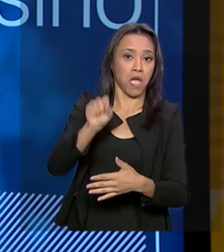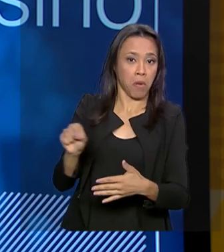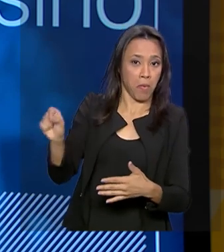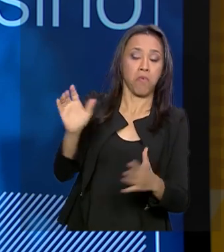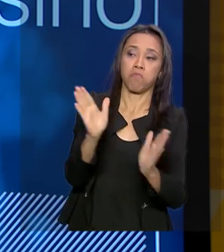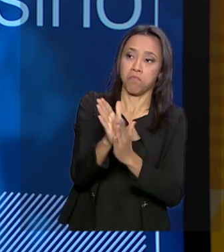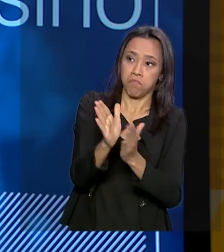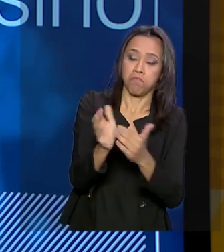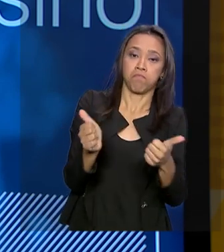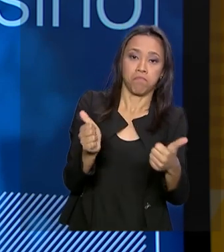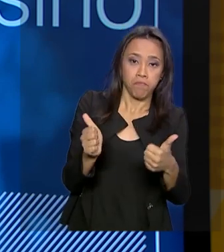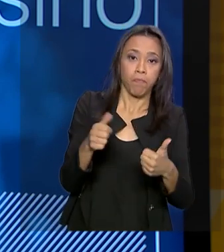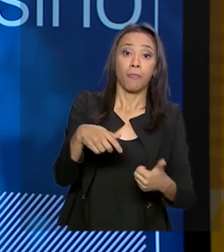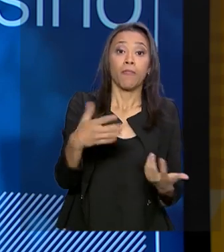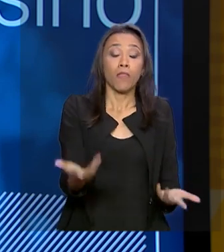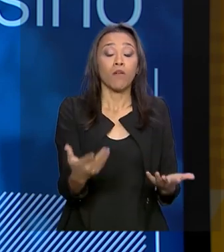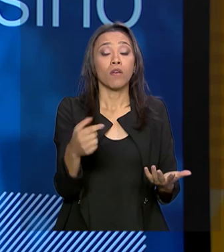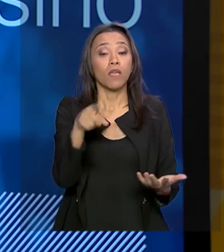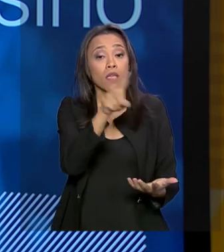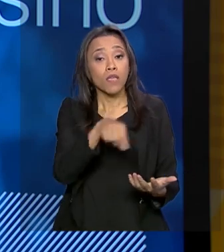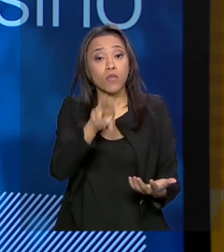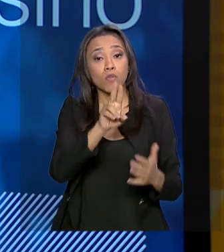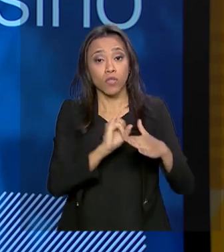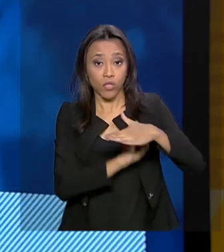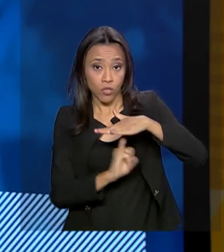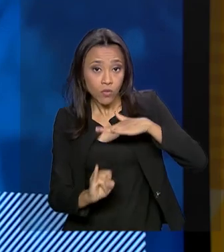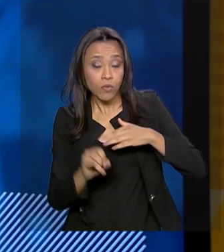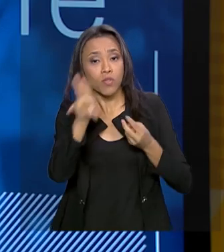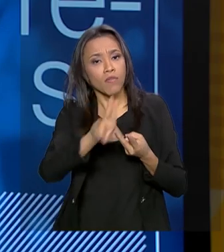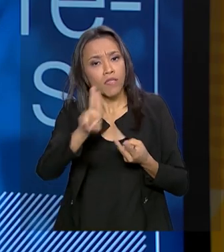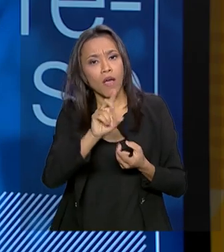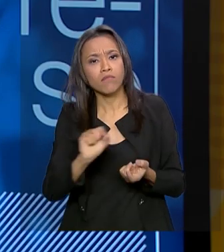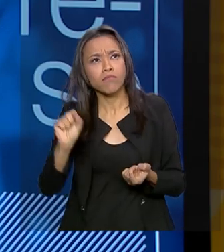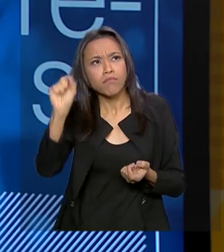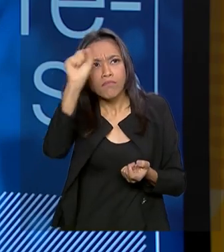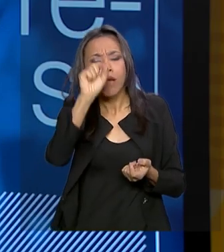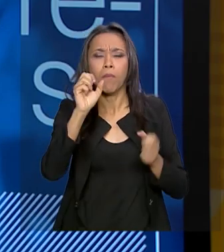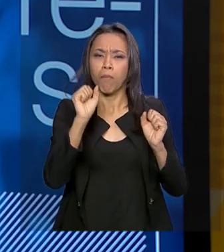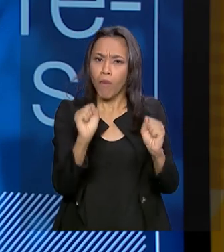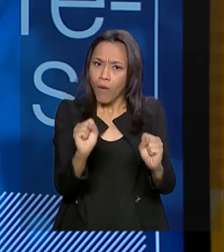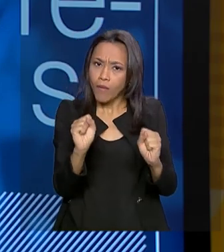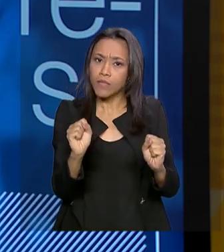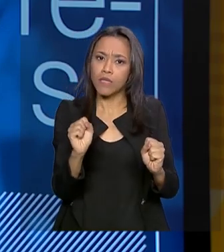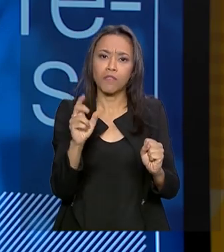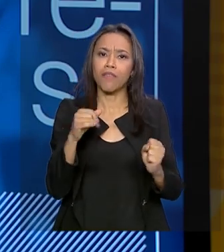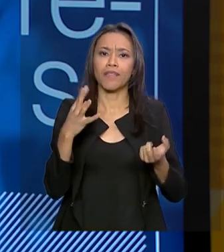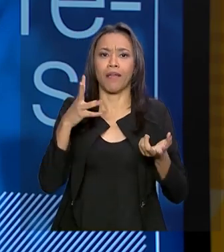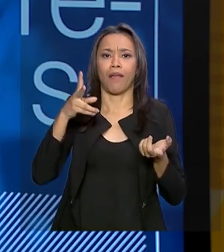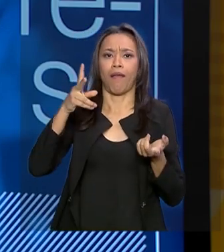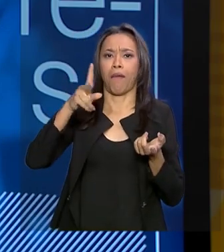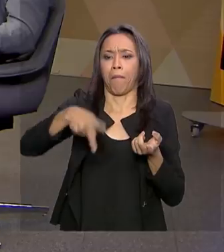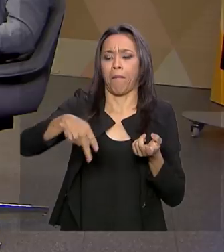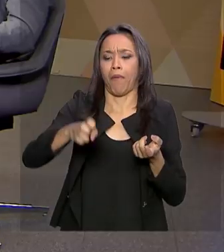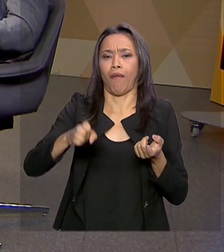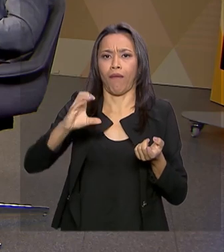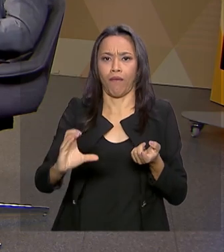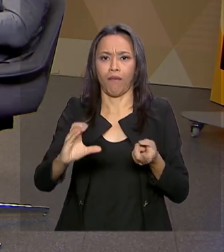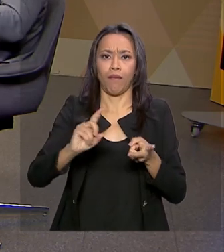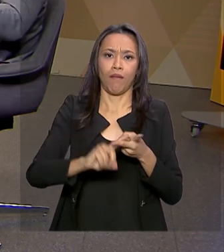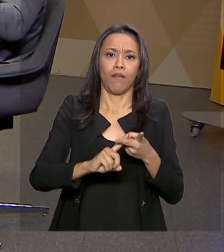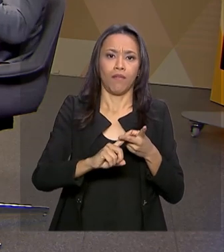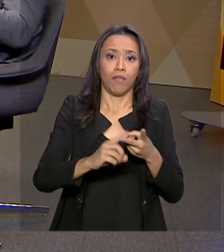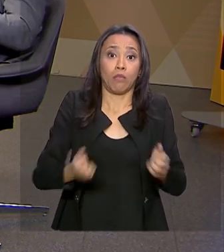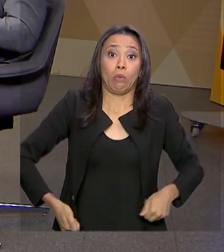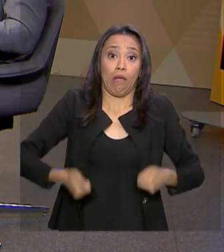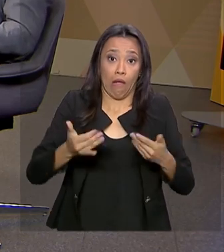do momento que as universidades e os institutos possam aderir ao Futuris, eles não estarão mais sujeitos à PEC do gasto e ao contingenciamento, porque